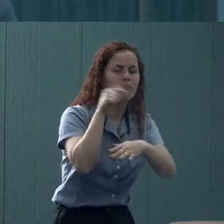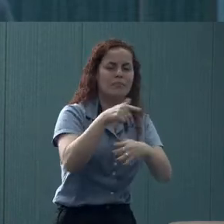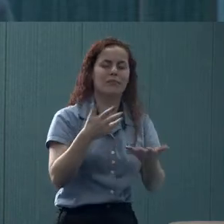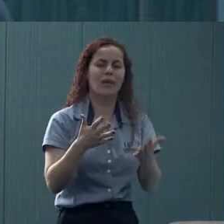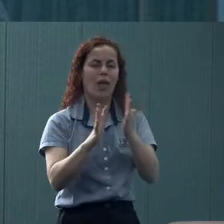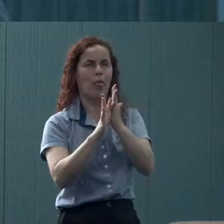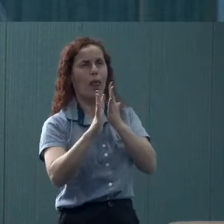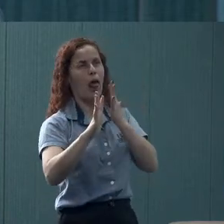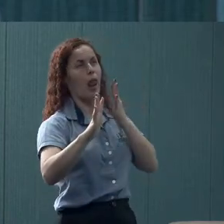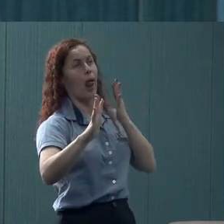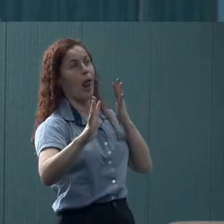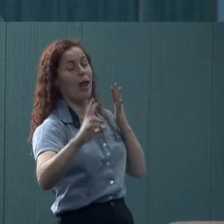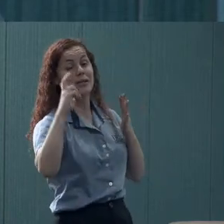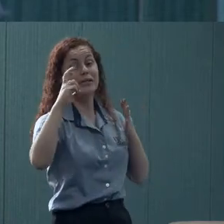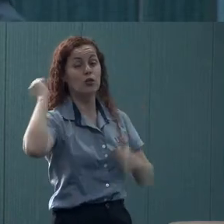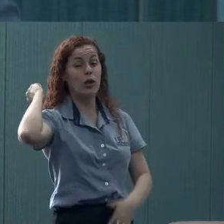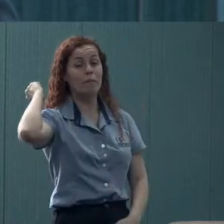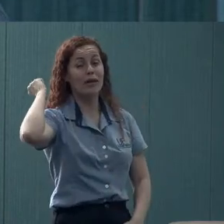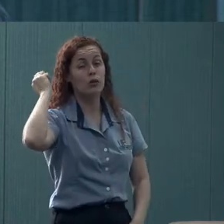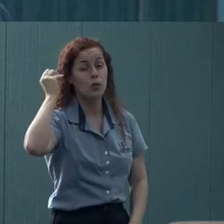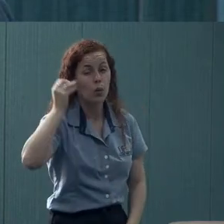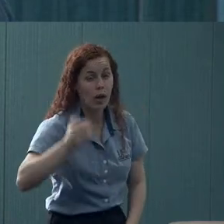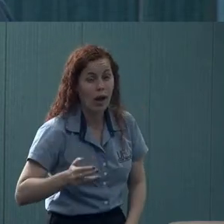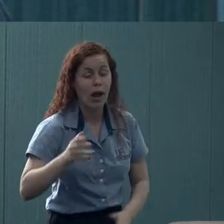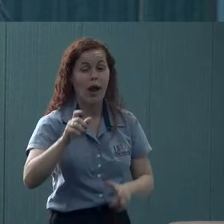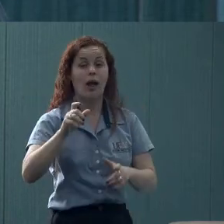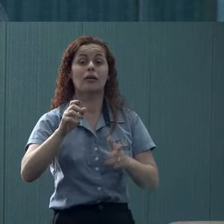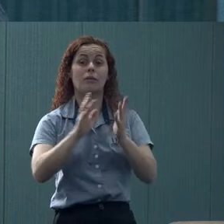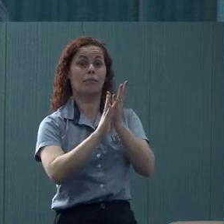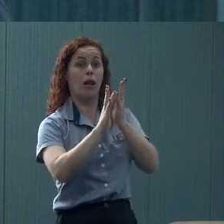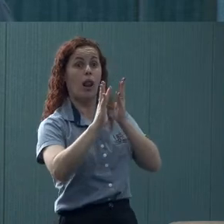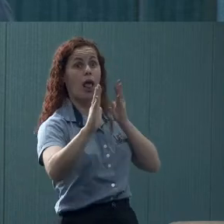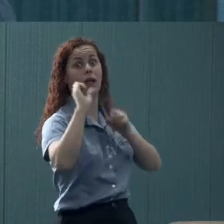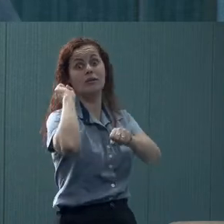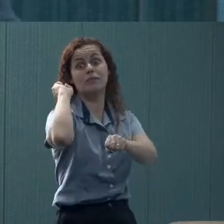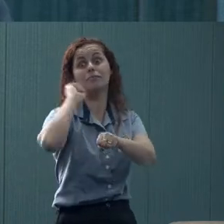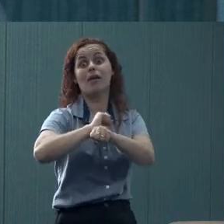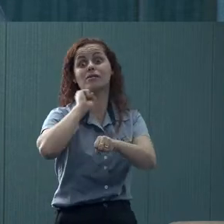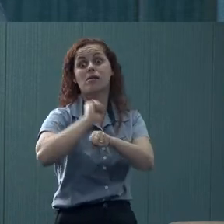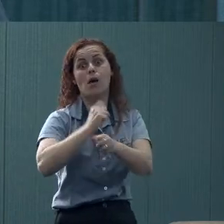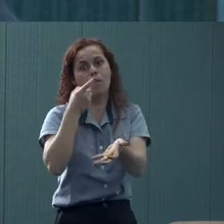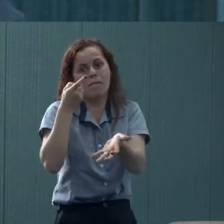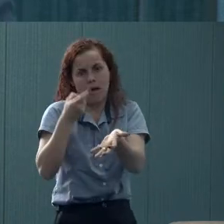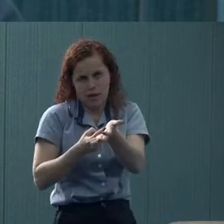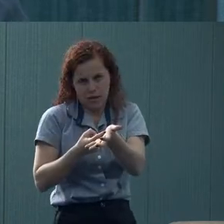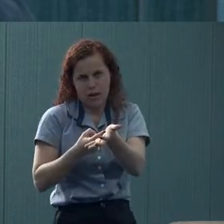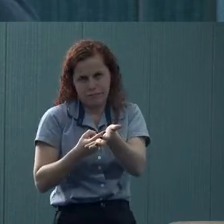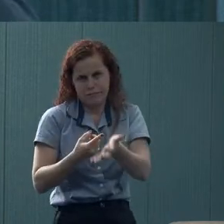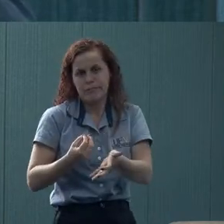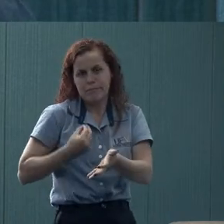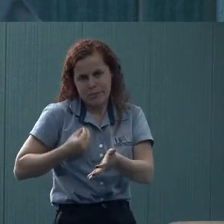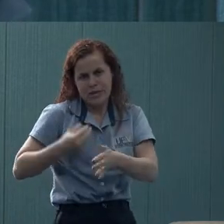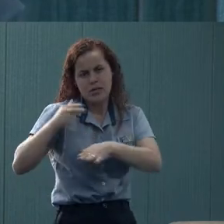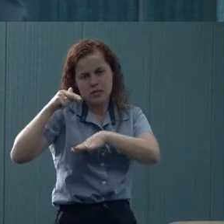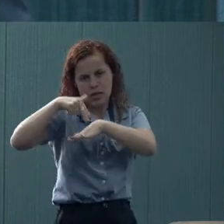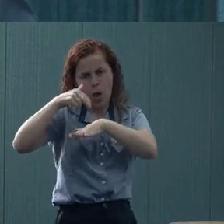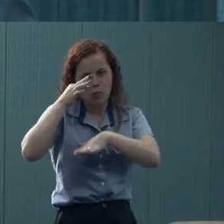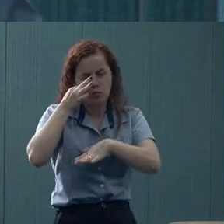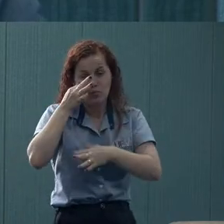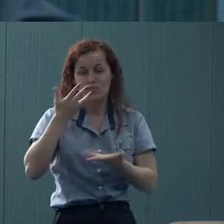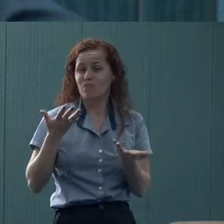Ficava uma fila lá, 5 horas da manhã, de pessoas aguardando para marcar. Aí era